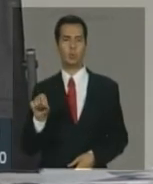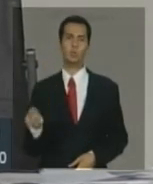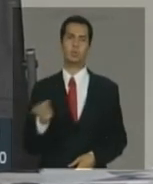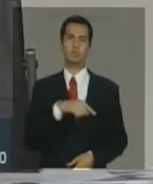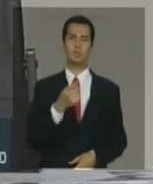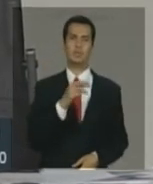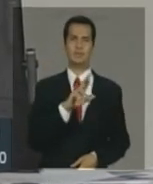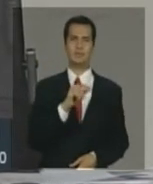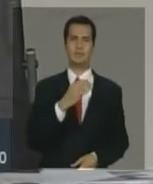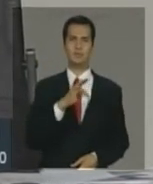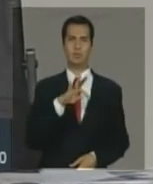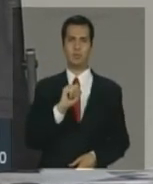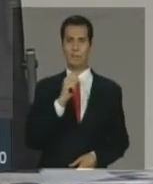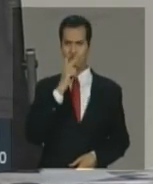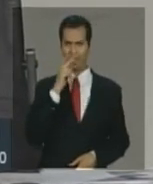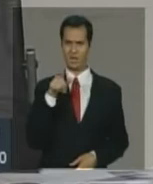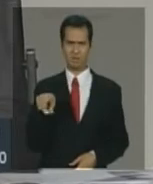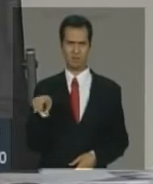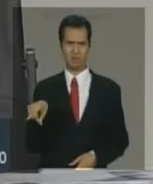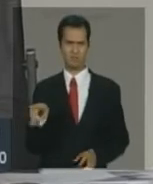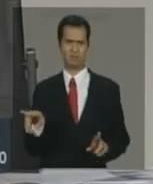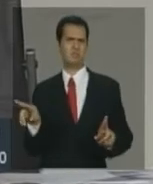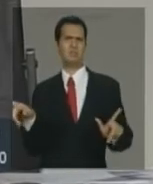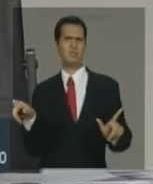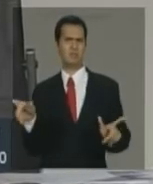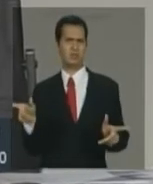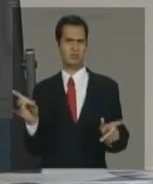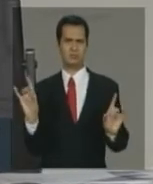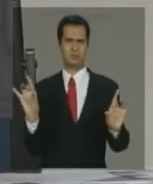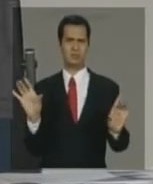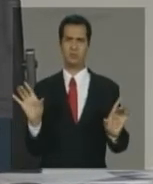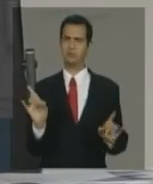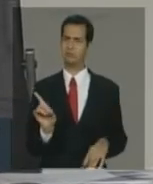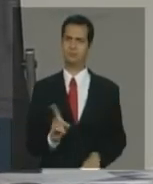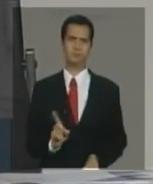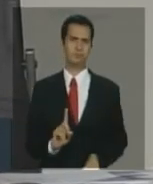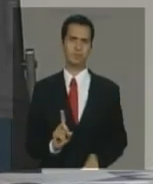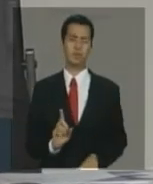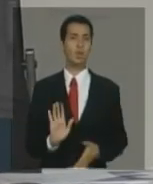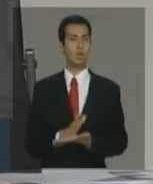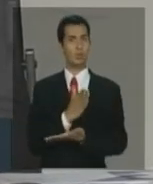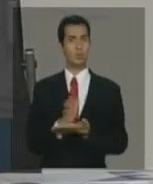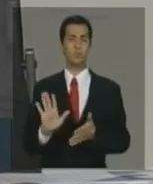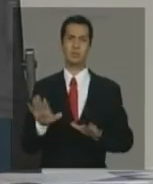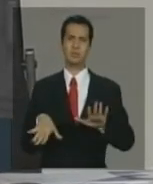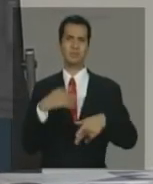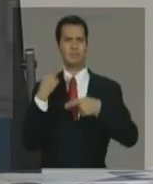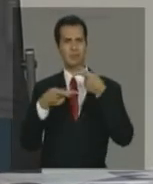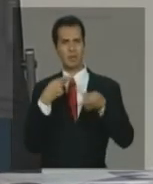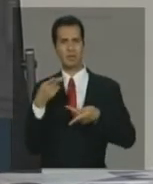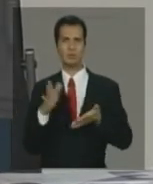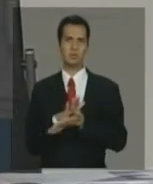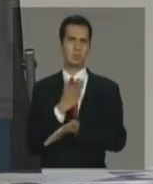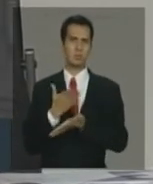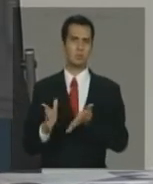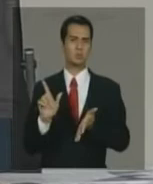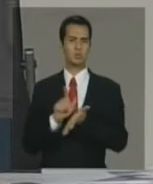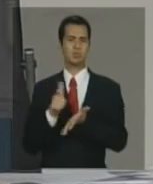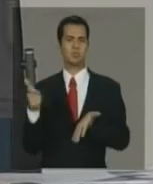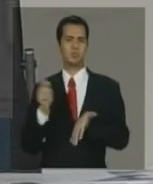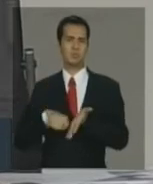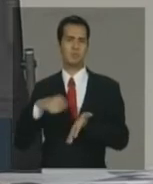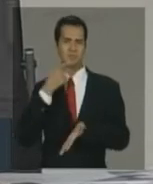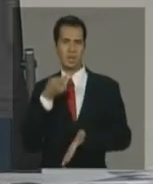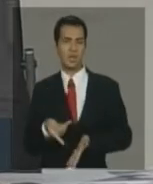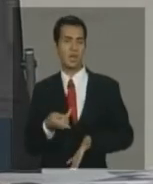receita igual às outras, como às vezes eu vejo em alguns comentários, algumas colunas, algumas